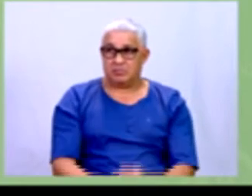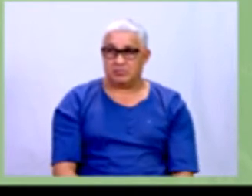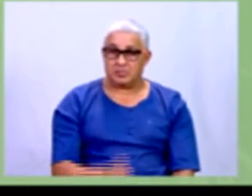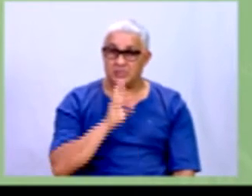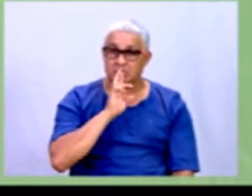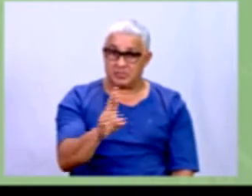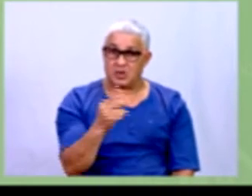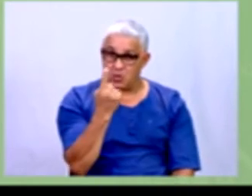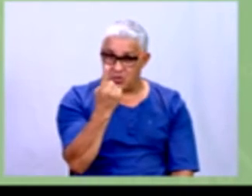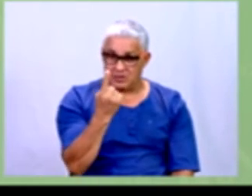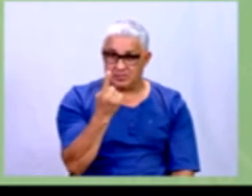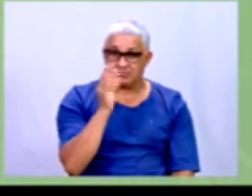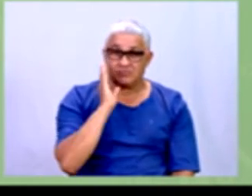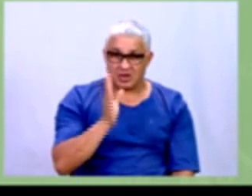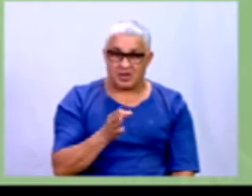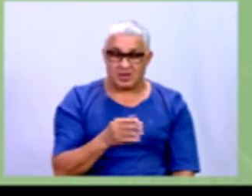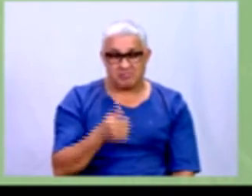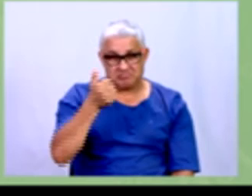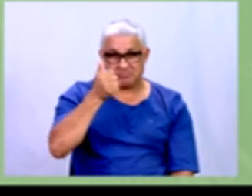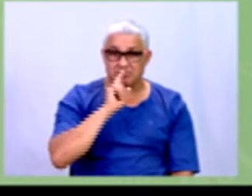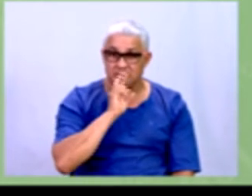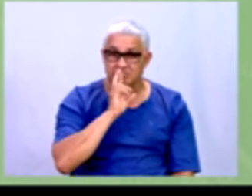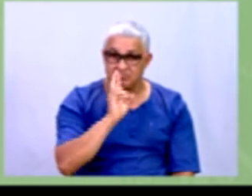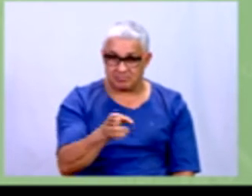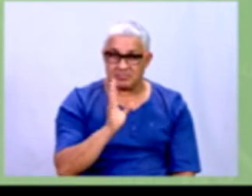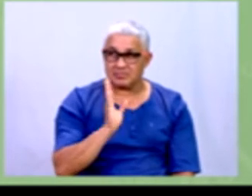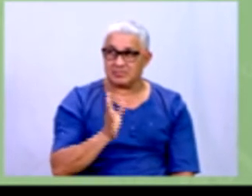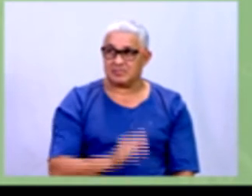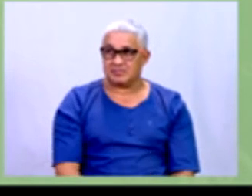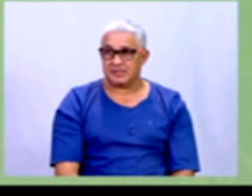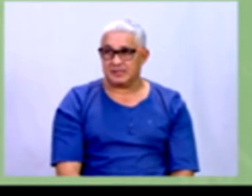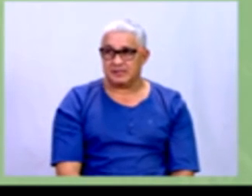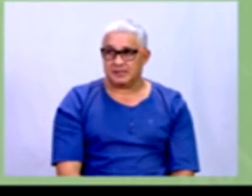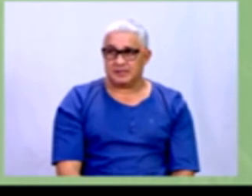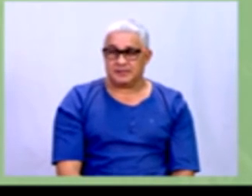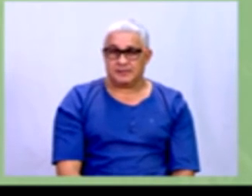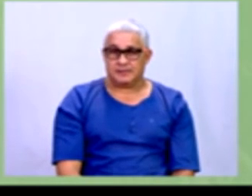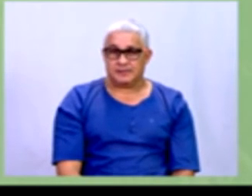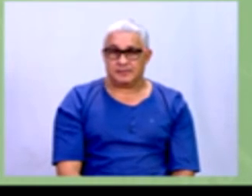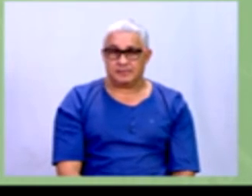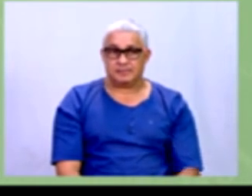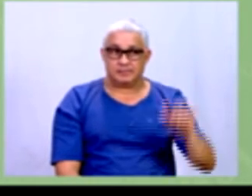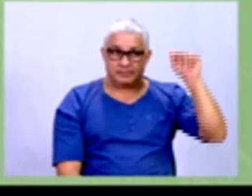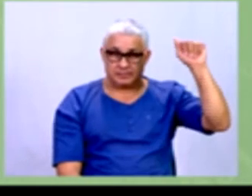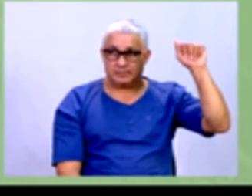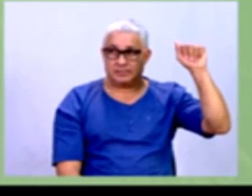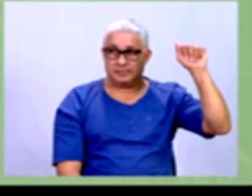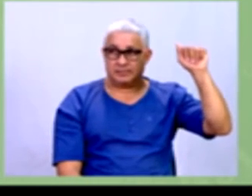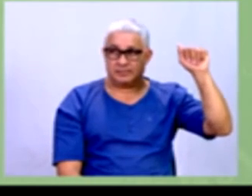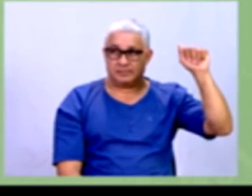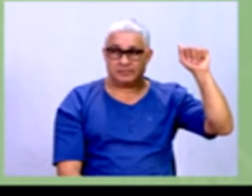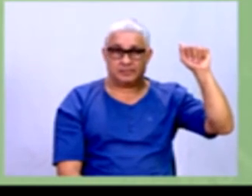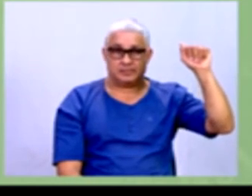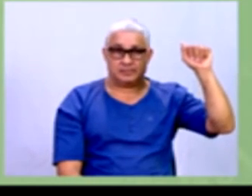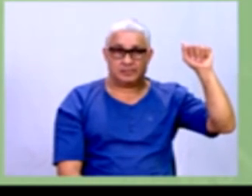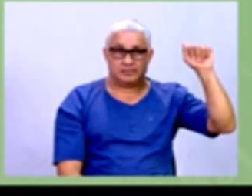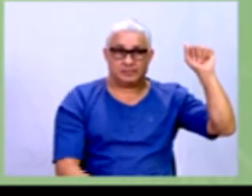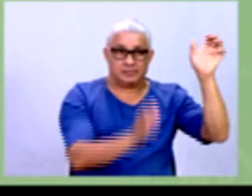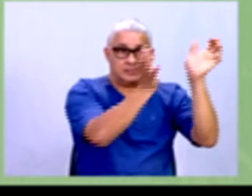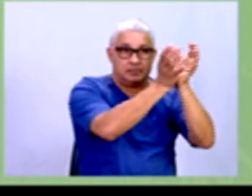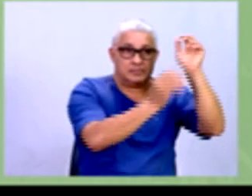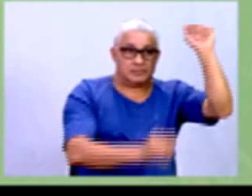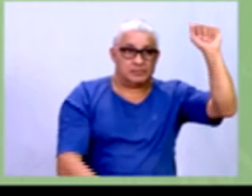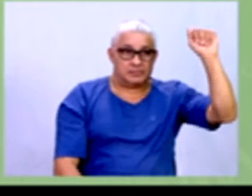É, a primeira já saiu. É, a primeira já saiu. Então, a turma A, turma B e turma C.